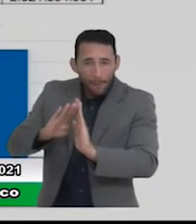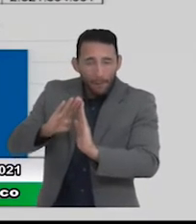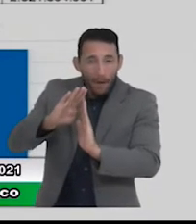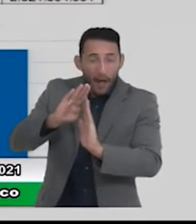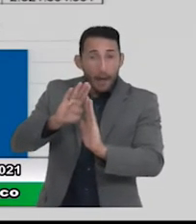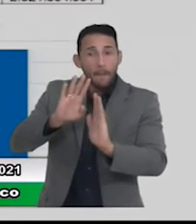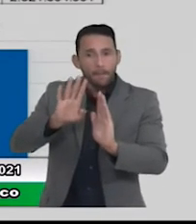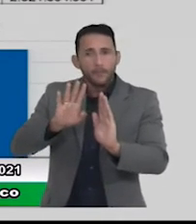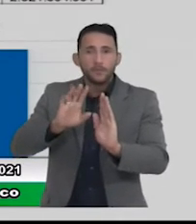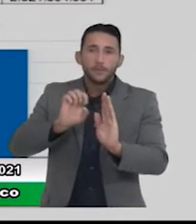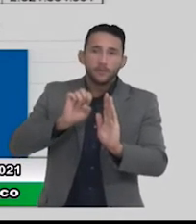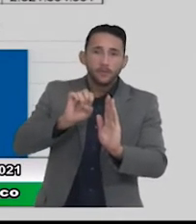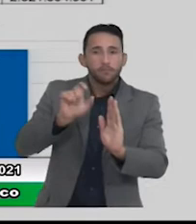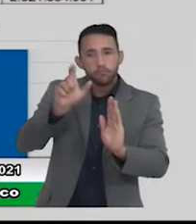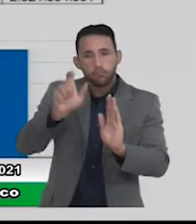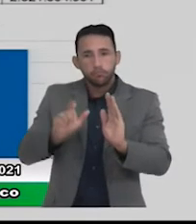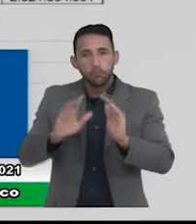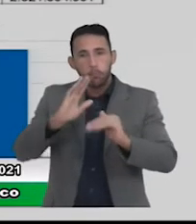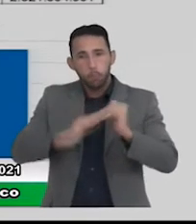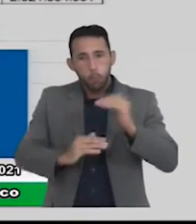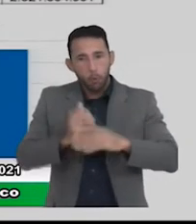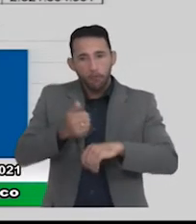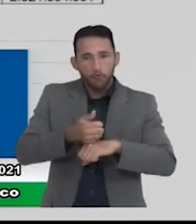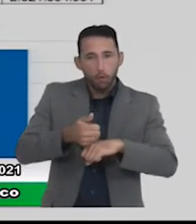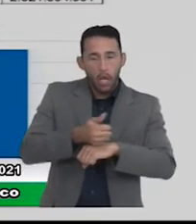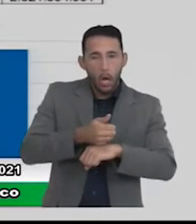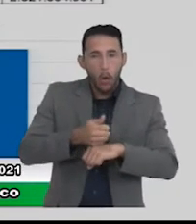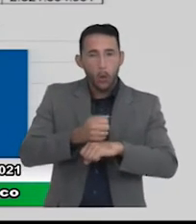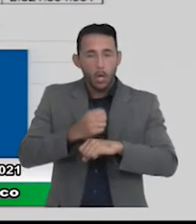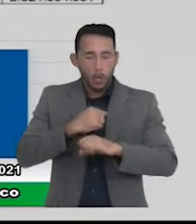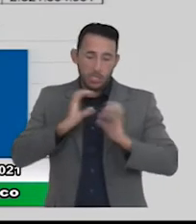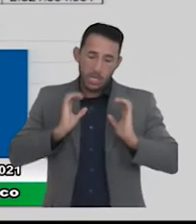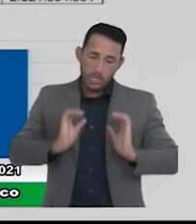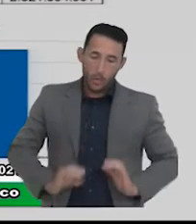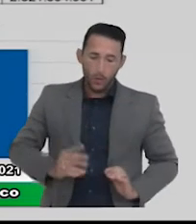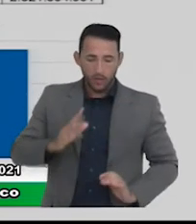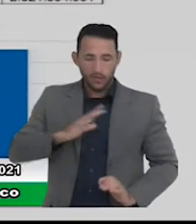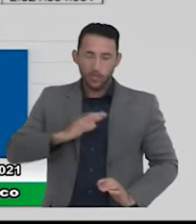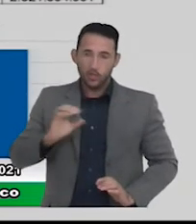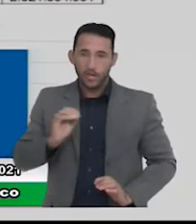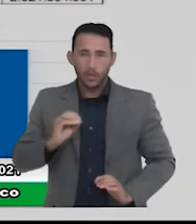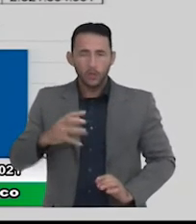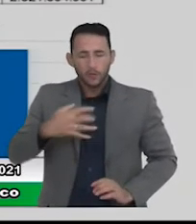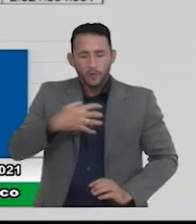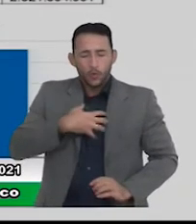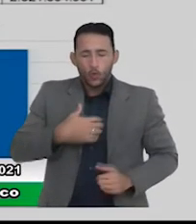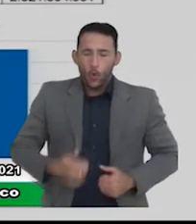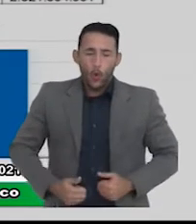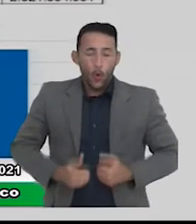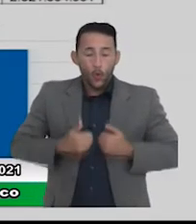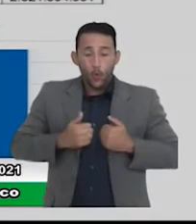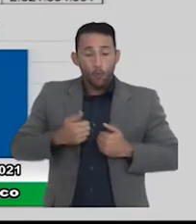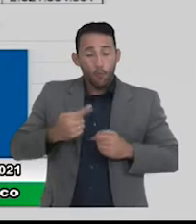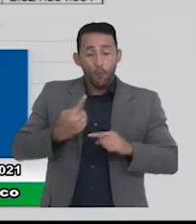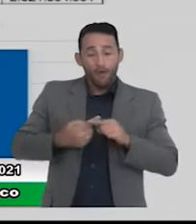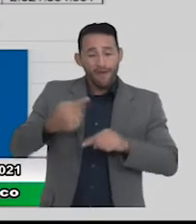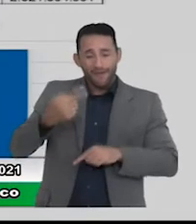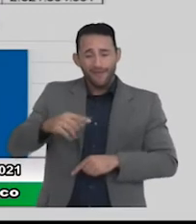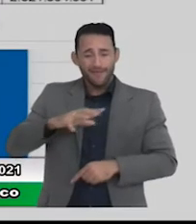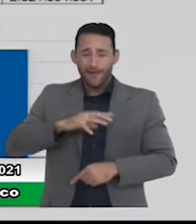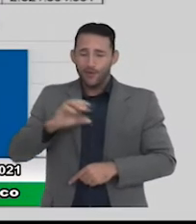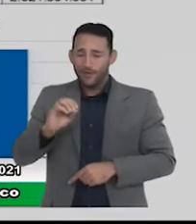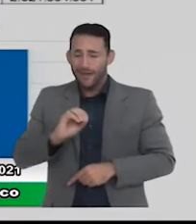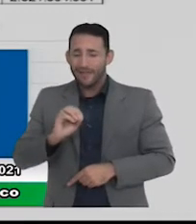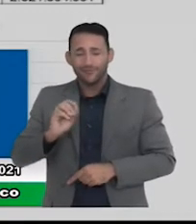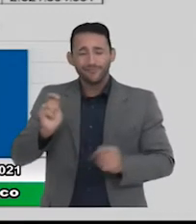eu acho que como morador como legislador tem que sentir muito orgulhoso porque é um município com alto poder de arrecadação é